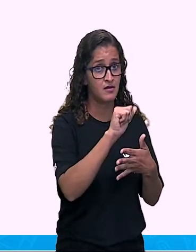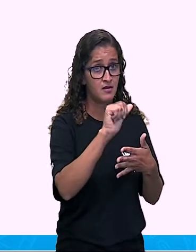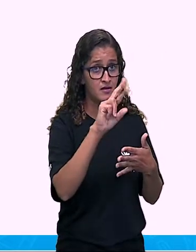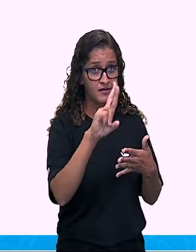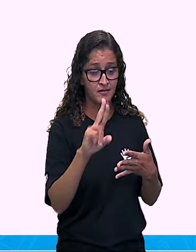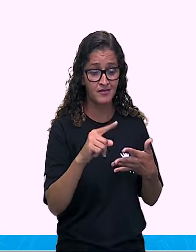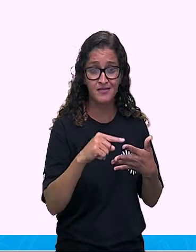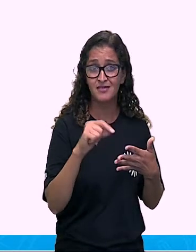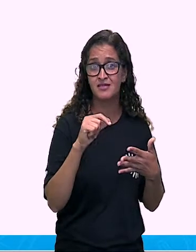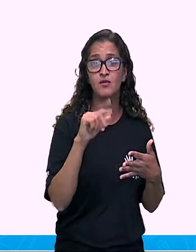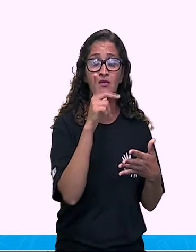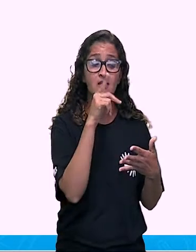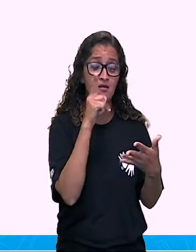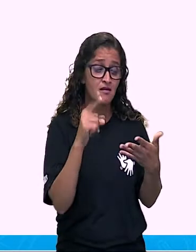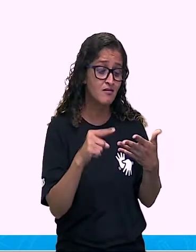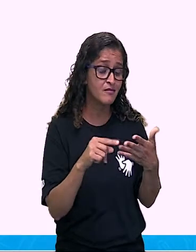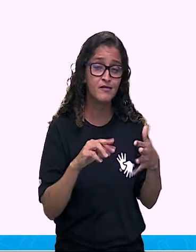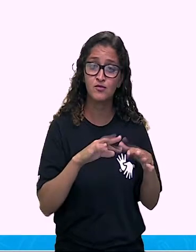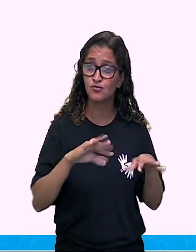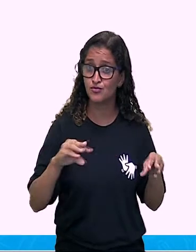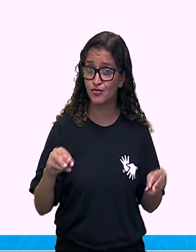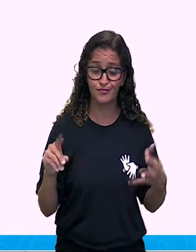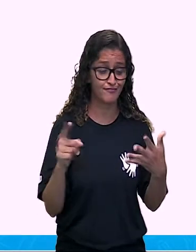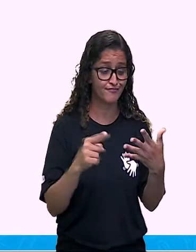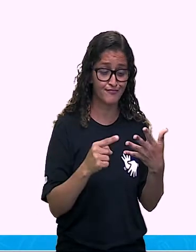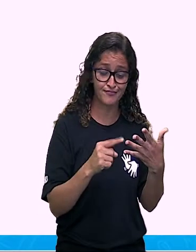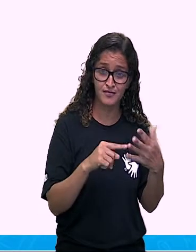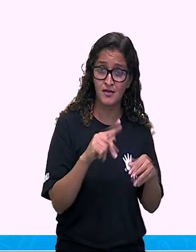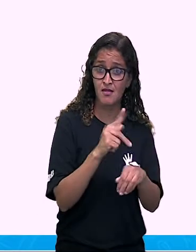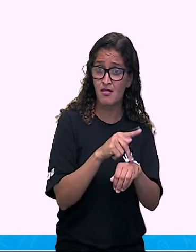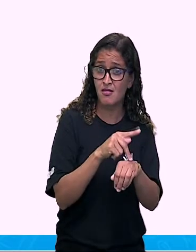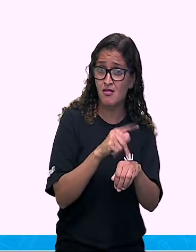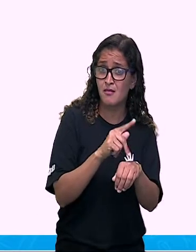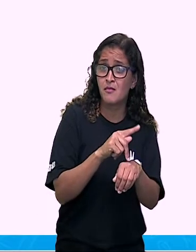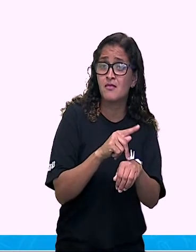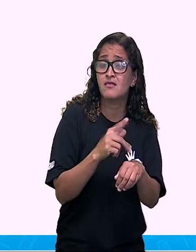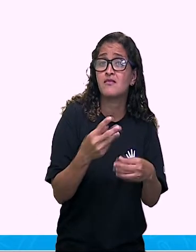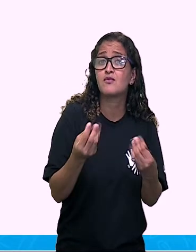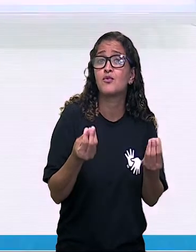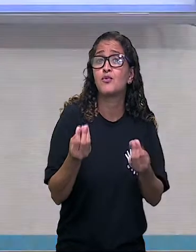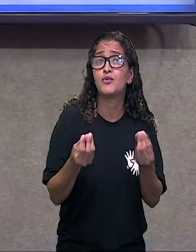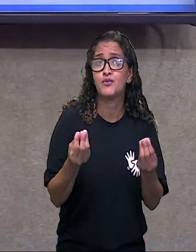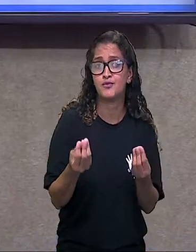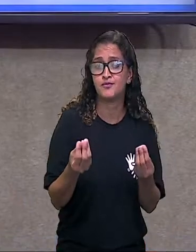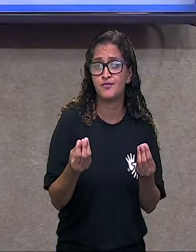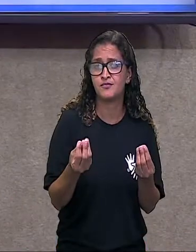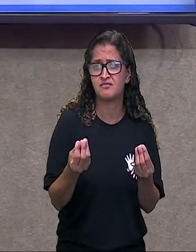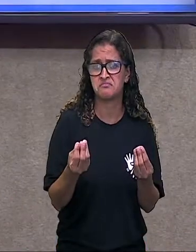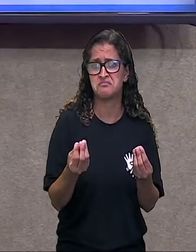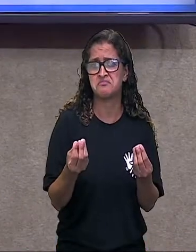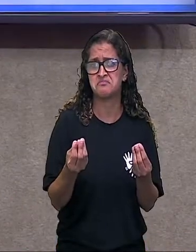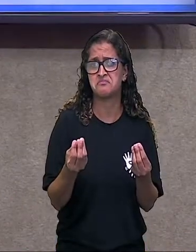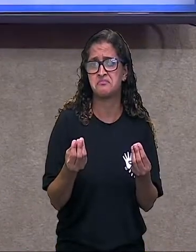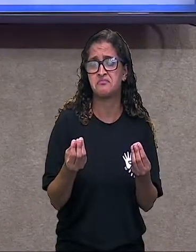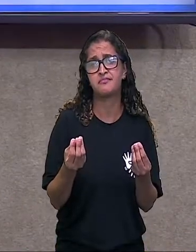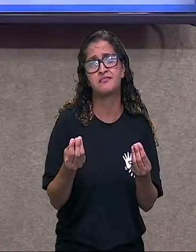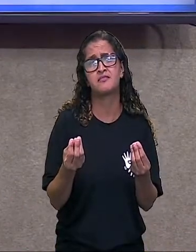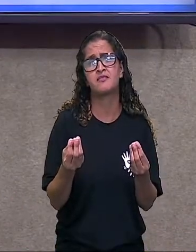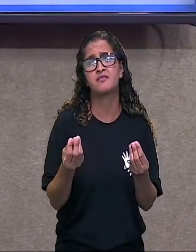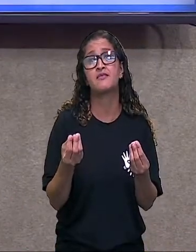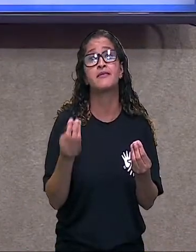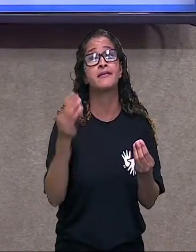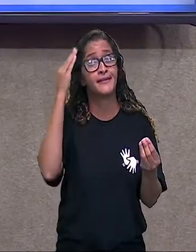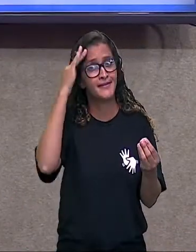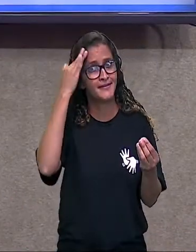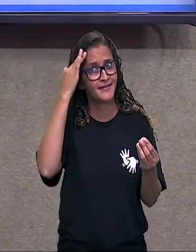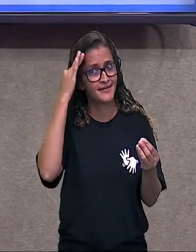solo e as pedras. Mas como assim? Eles não são seres vivos? Nós precisamos,